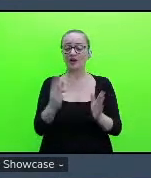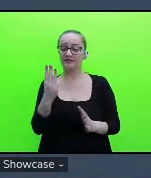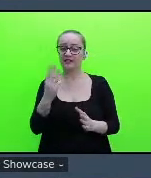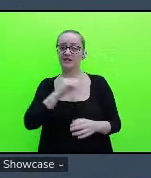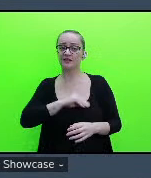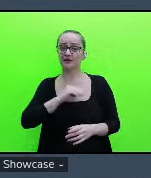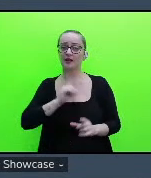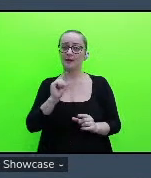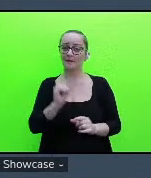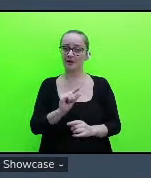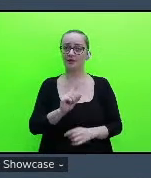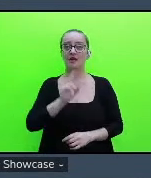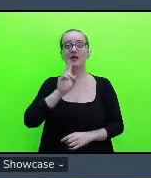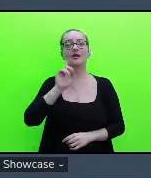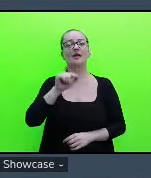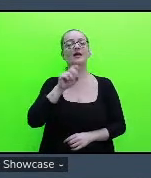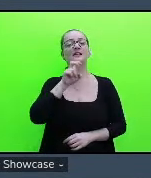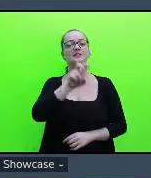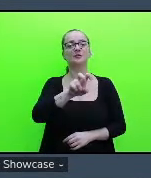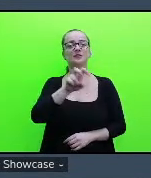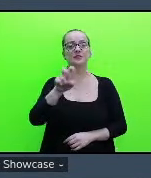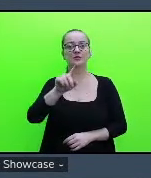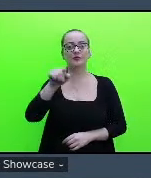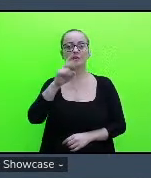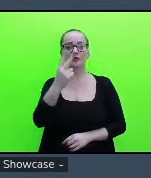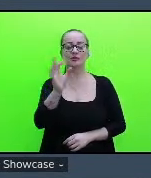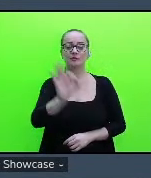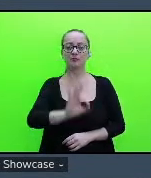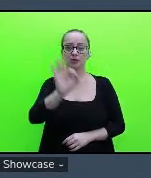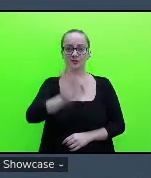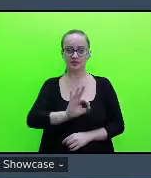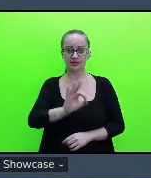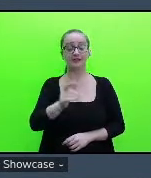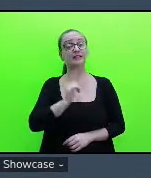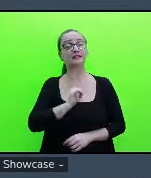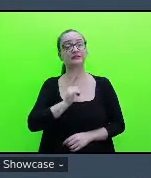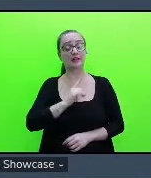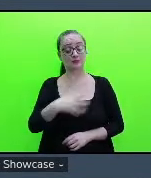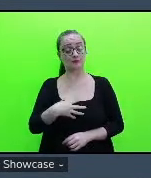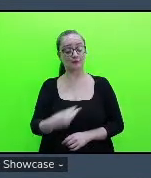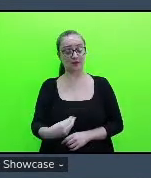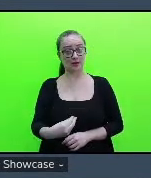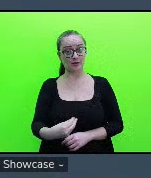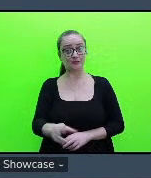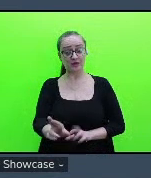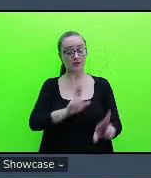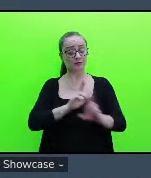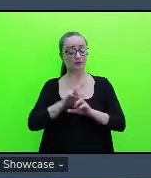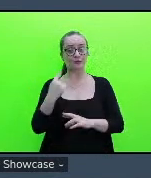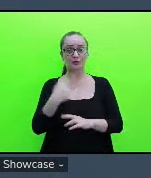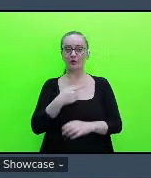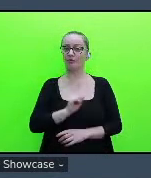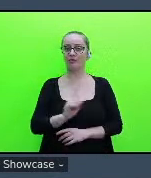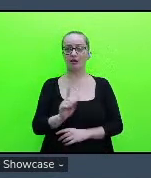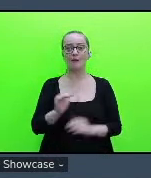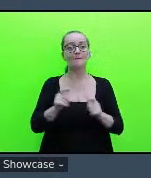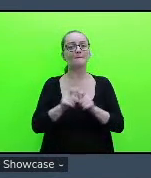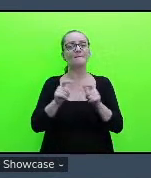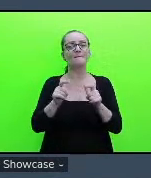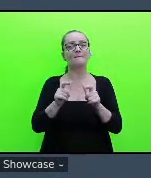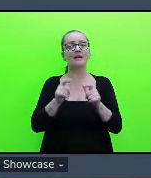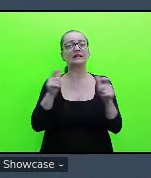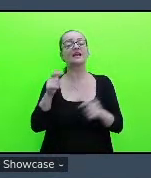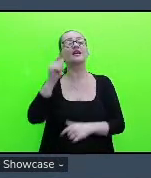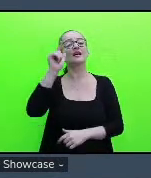de 55,2% que possuíam filhos que responderam para a gente não com 73